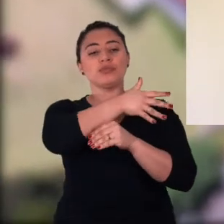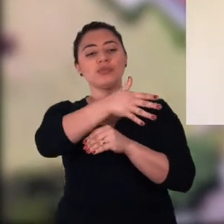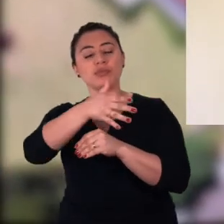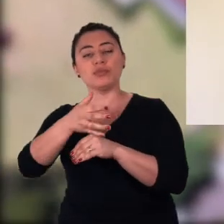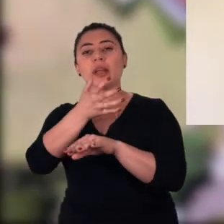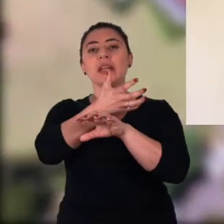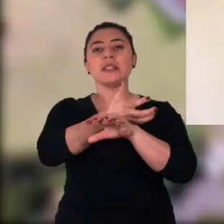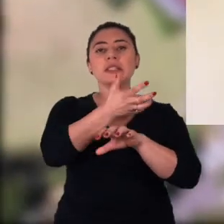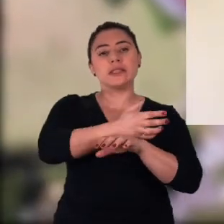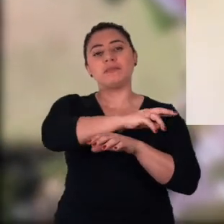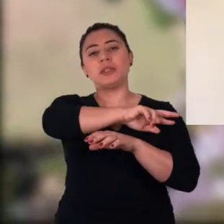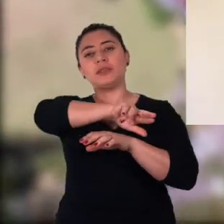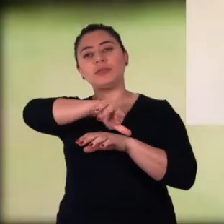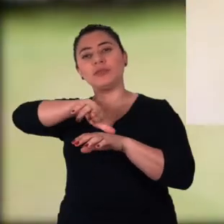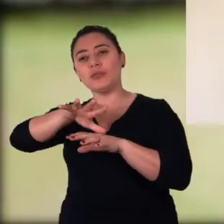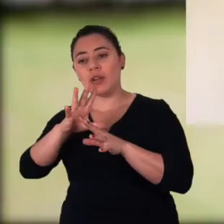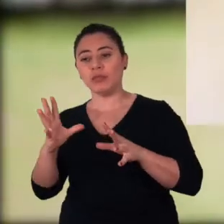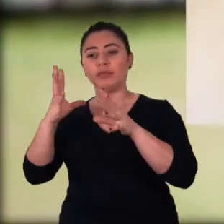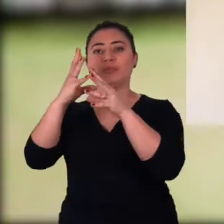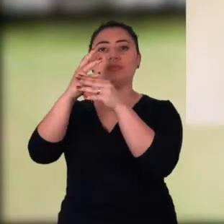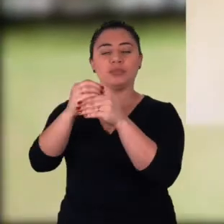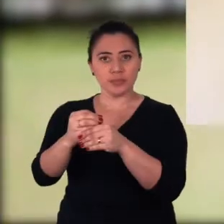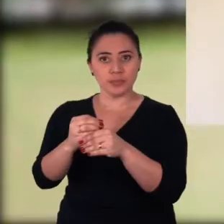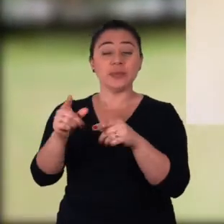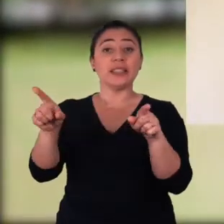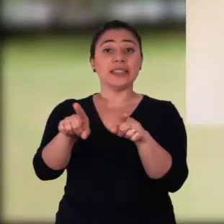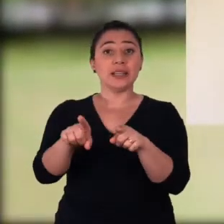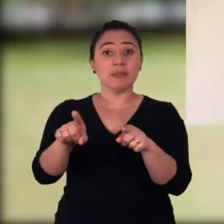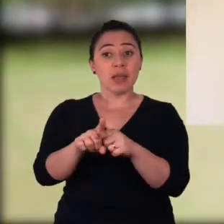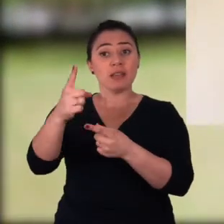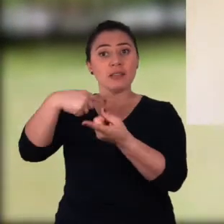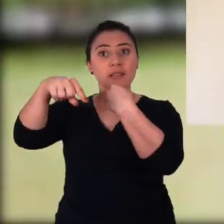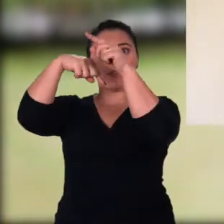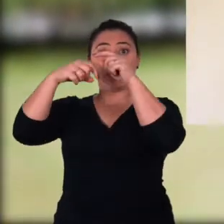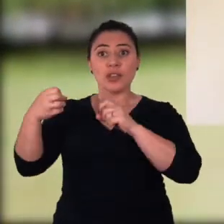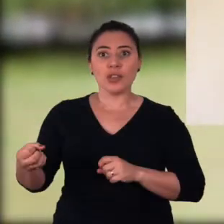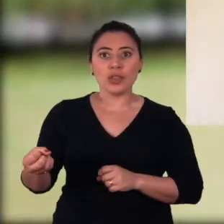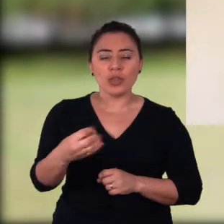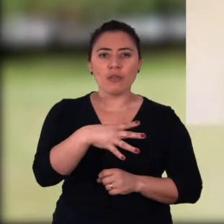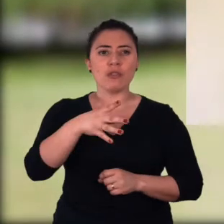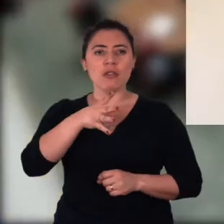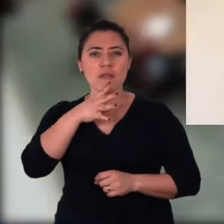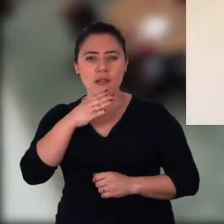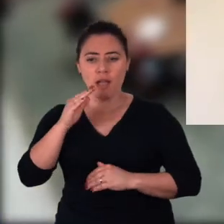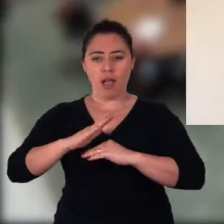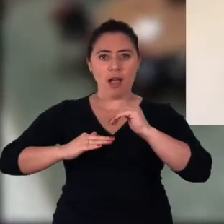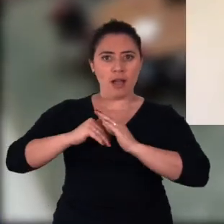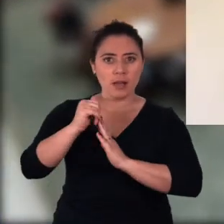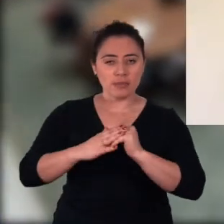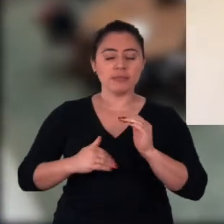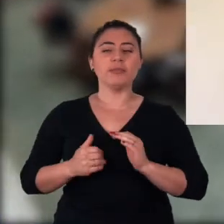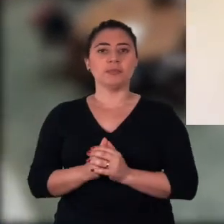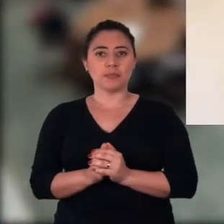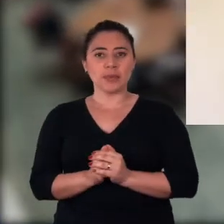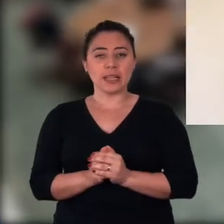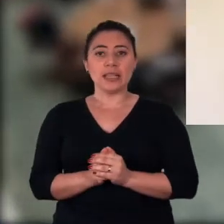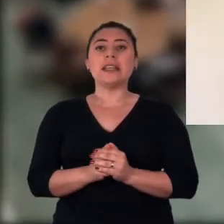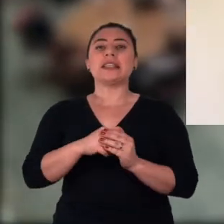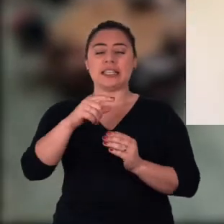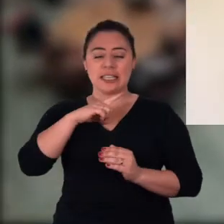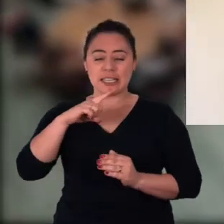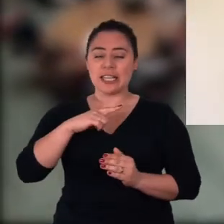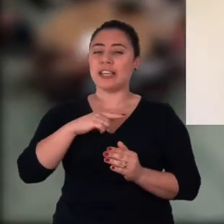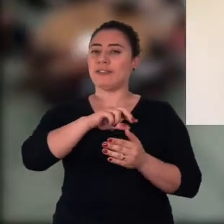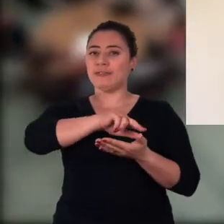passados em todas as disciplinas daquele período e também desenvolver novos conhecimentos e habilidades. São